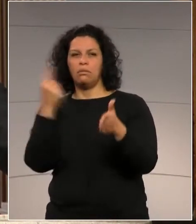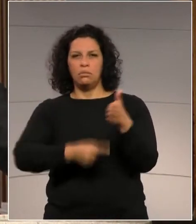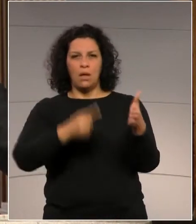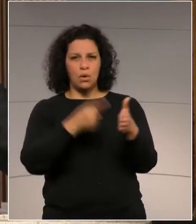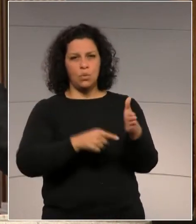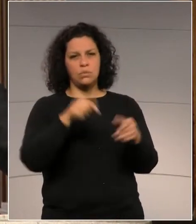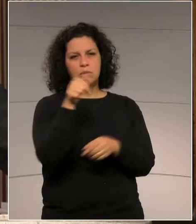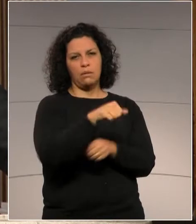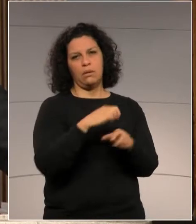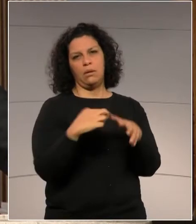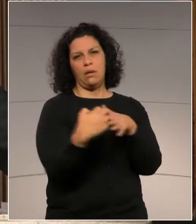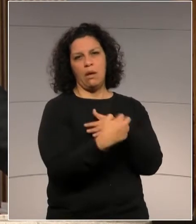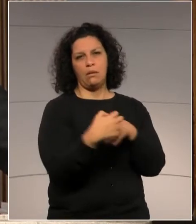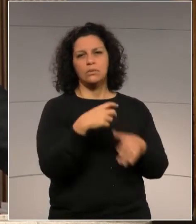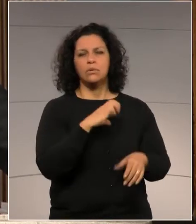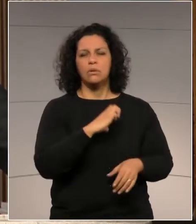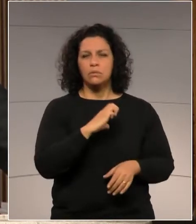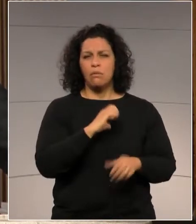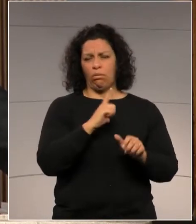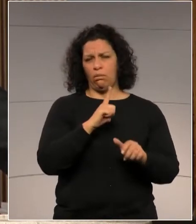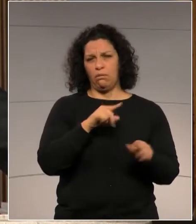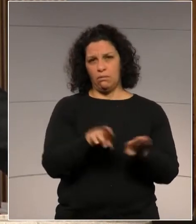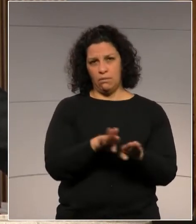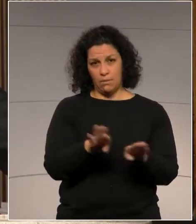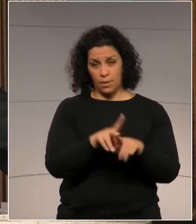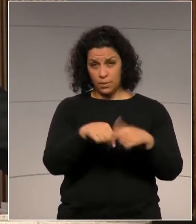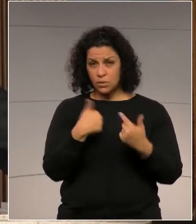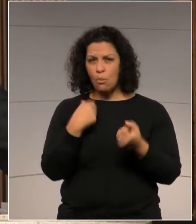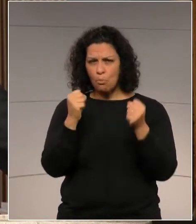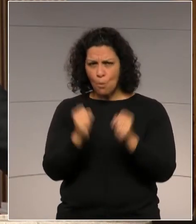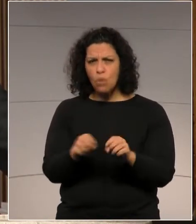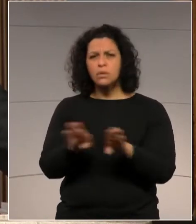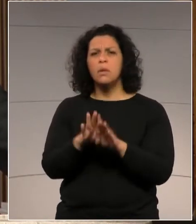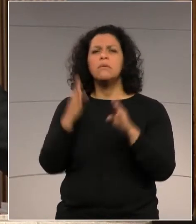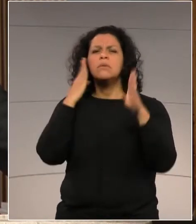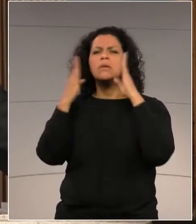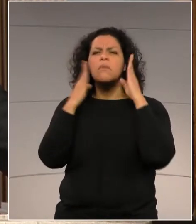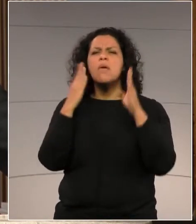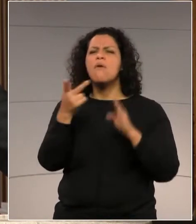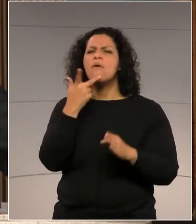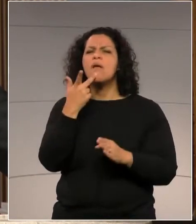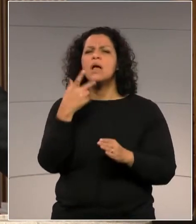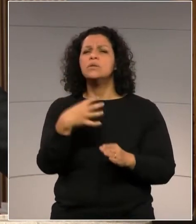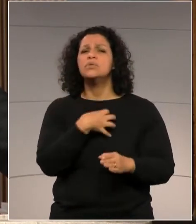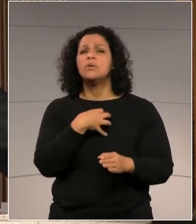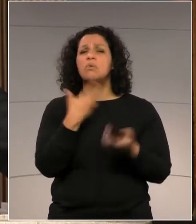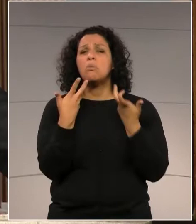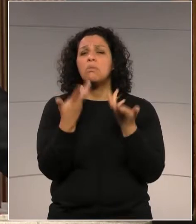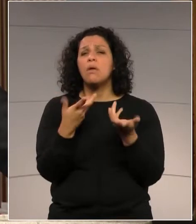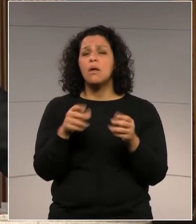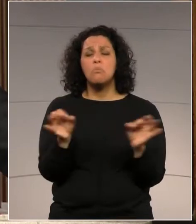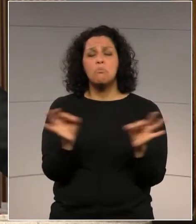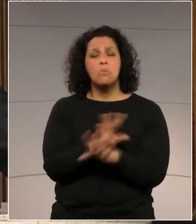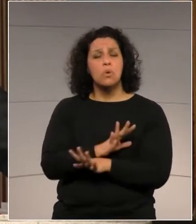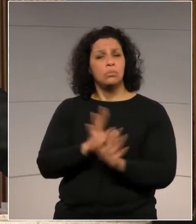Então, senhores deputados, eu posso sim subir no caminhão que for e fazer o discurso que for.